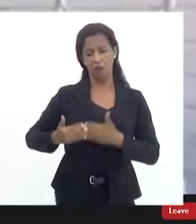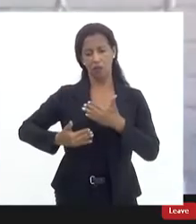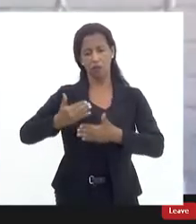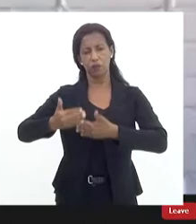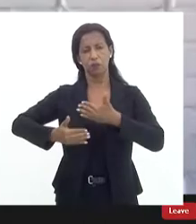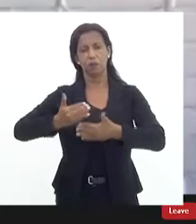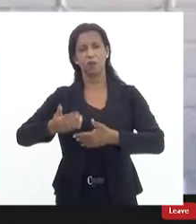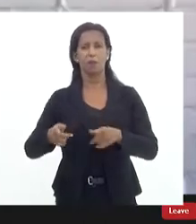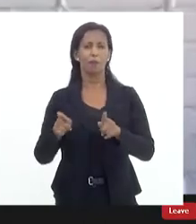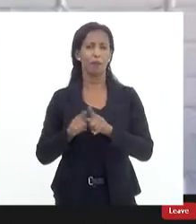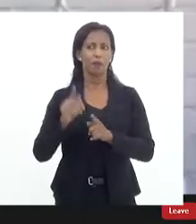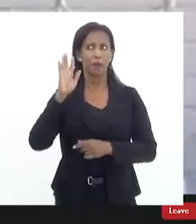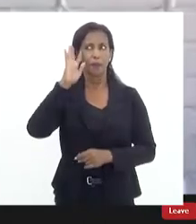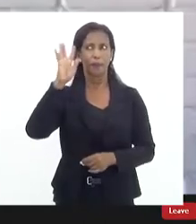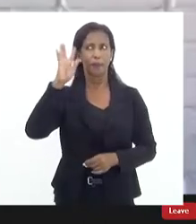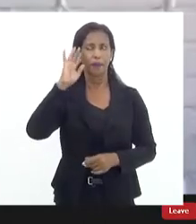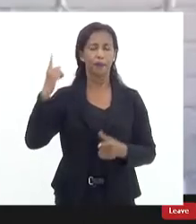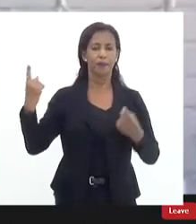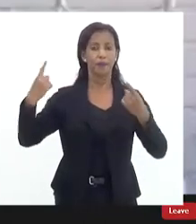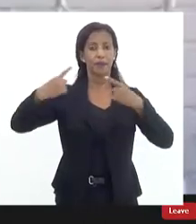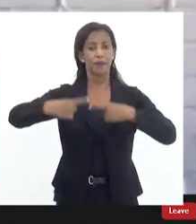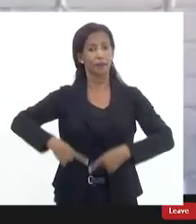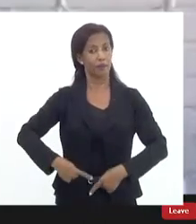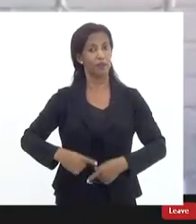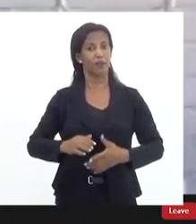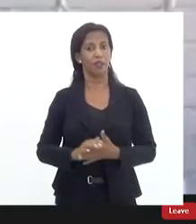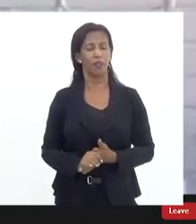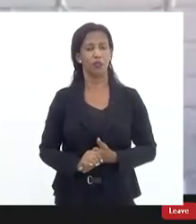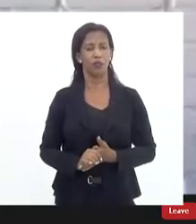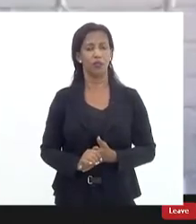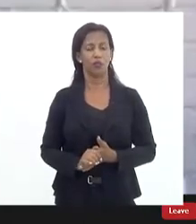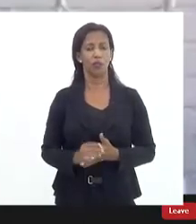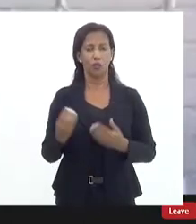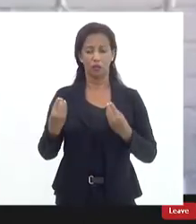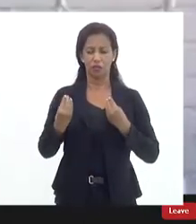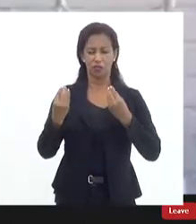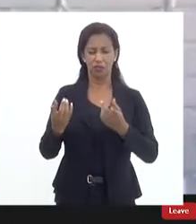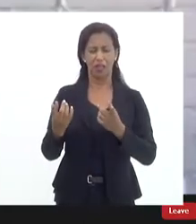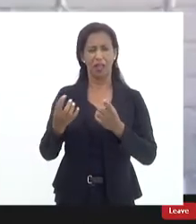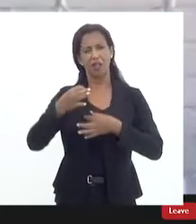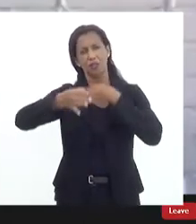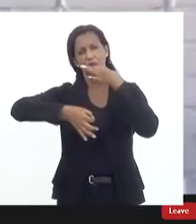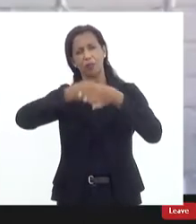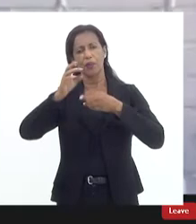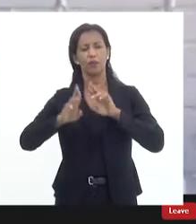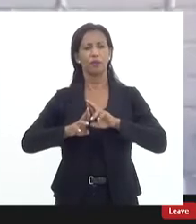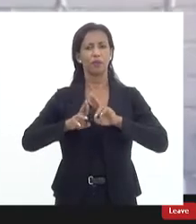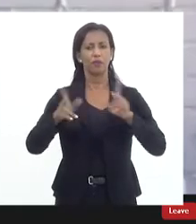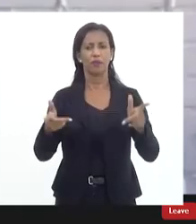também reflexões sobre o desafio os desafios de transpor as contradições